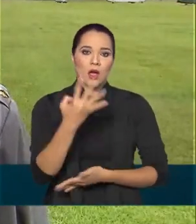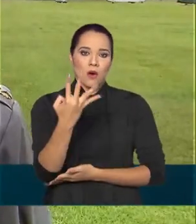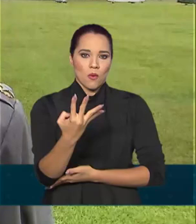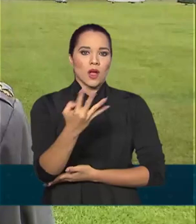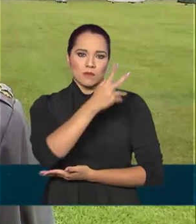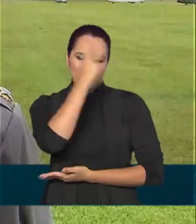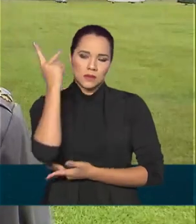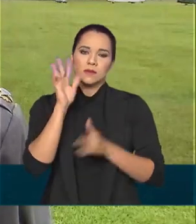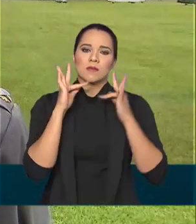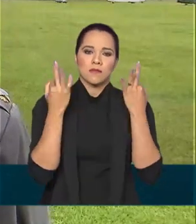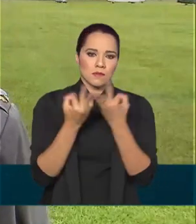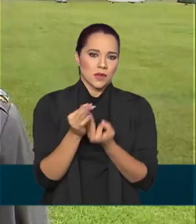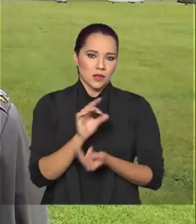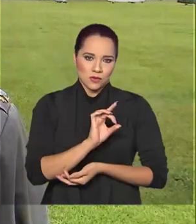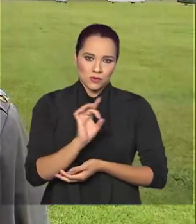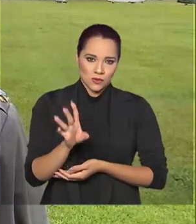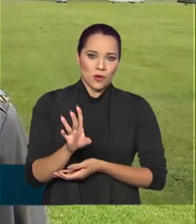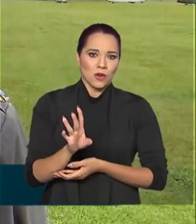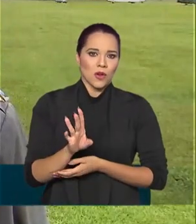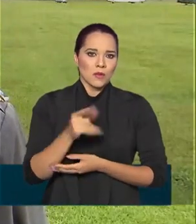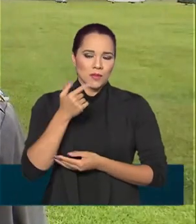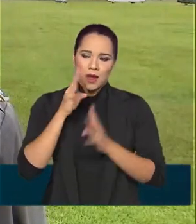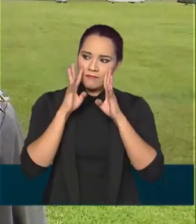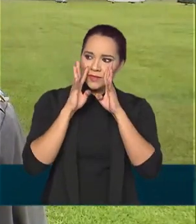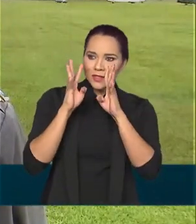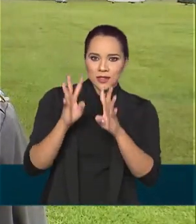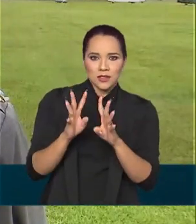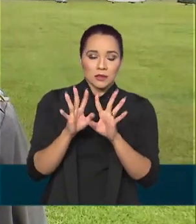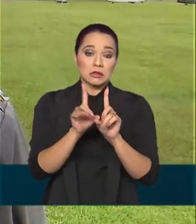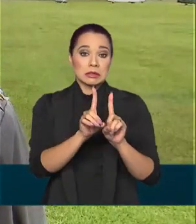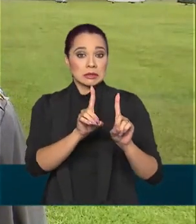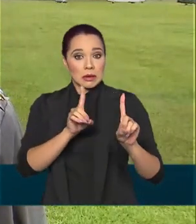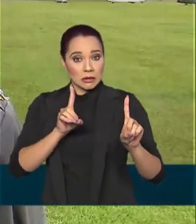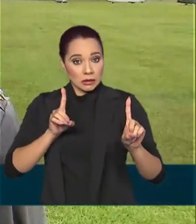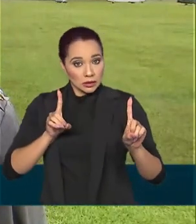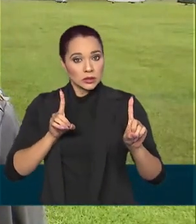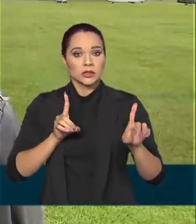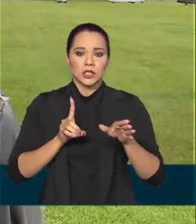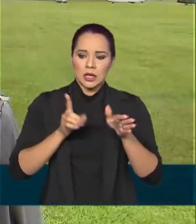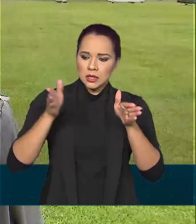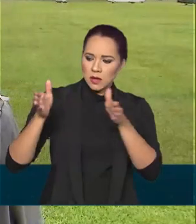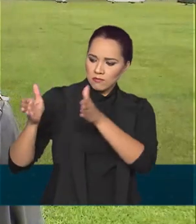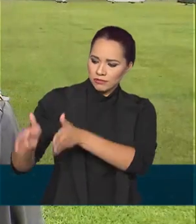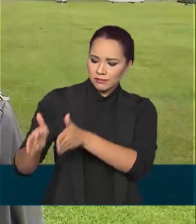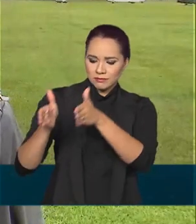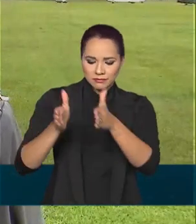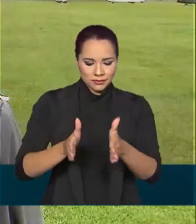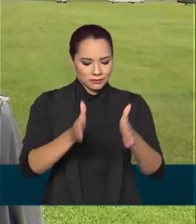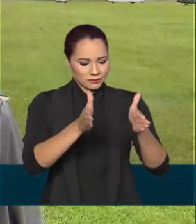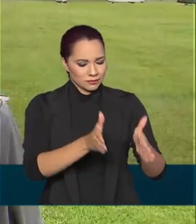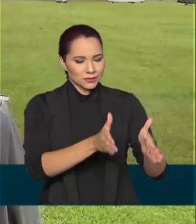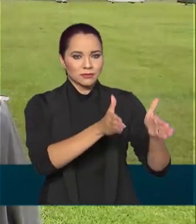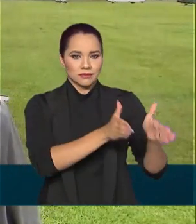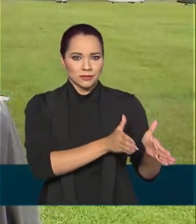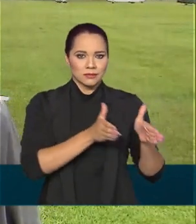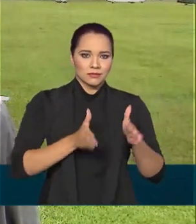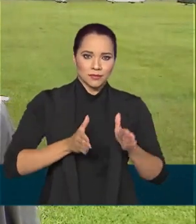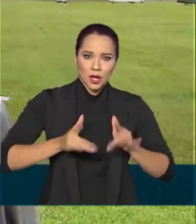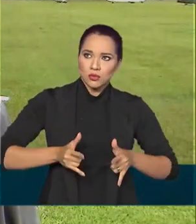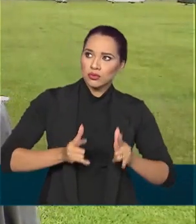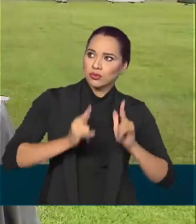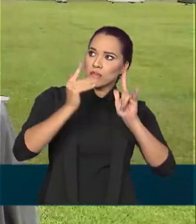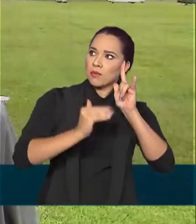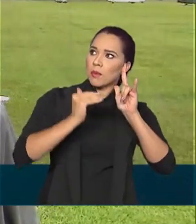familiares para prover o evento, com distanciamento, divididos em setores, nos diversos andares aqui